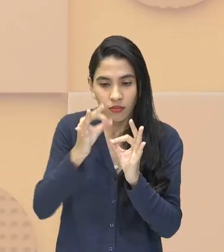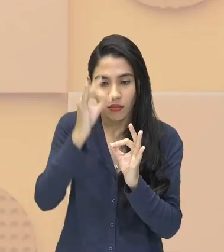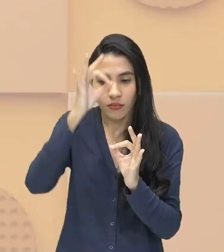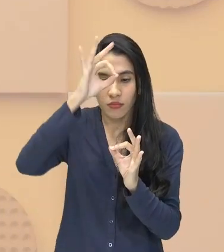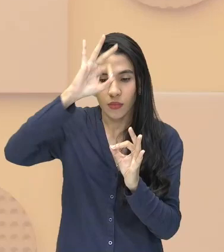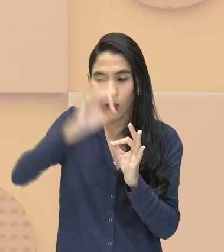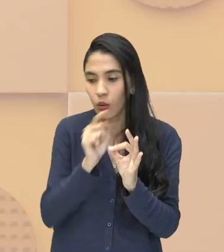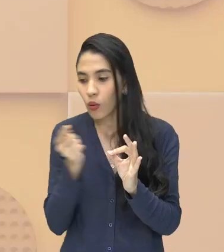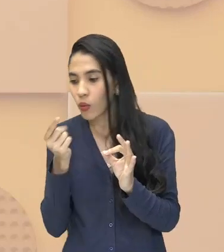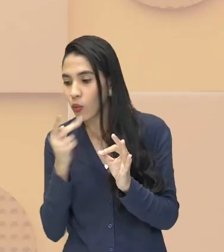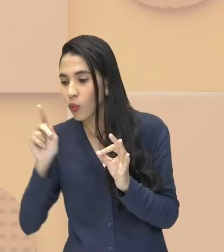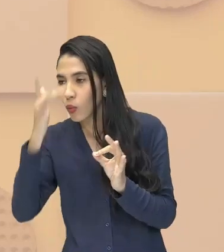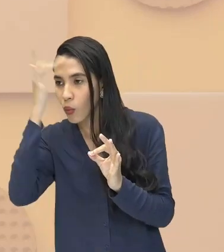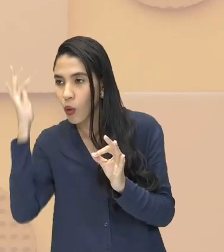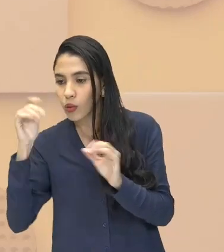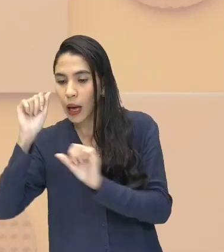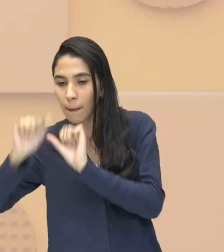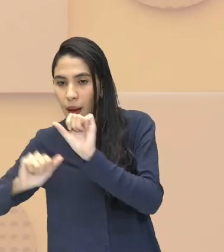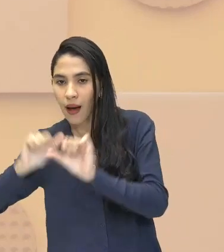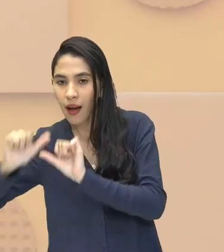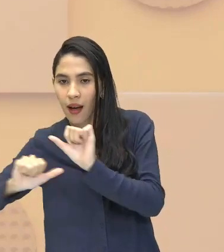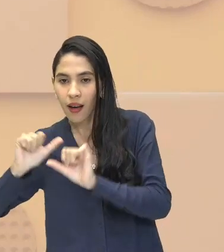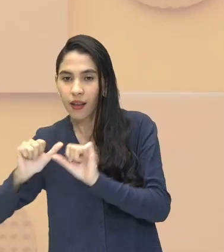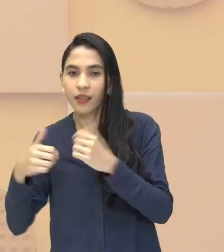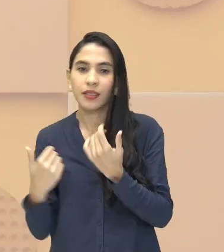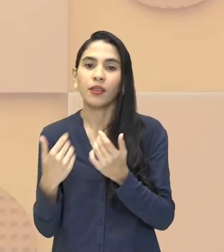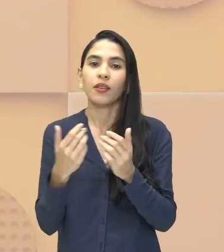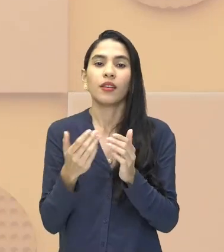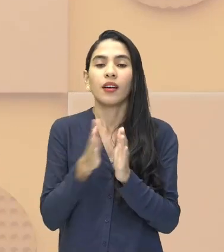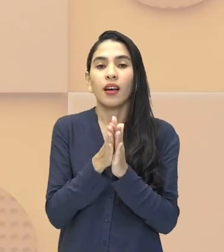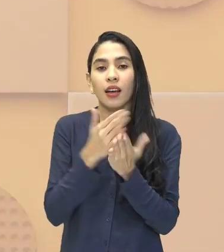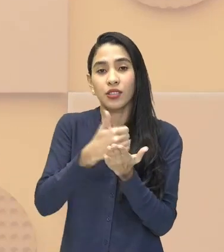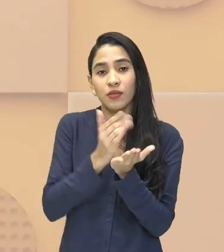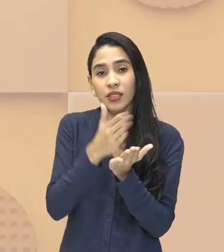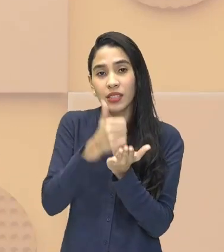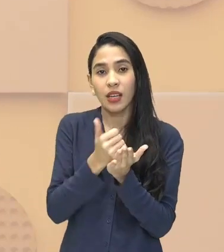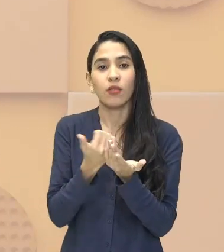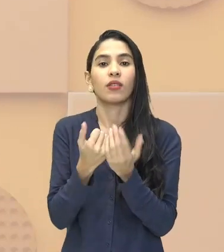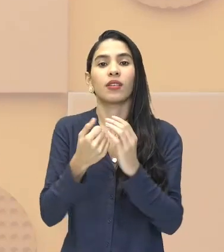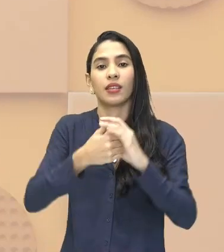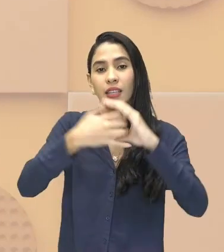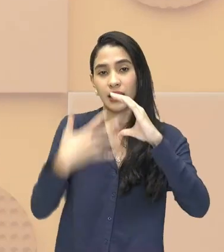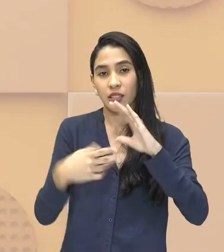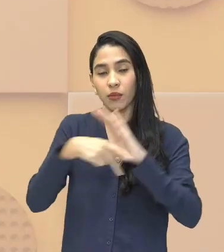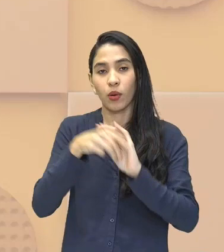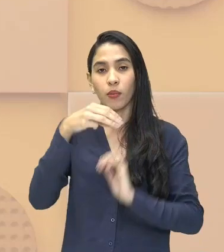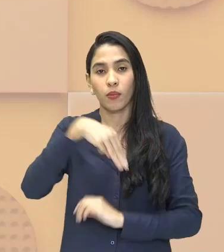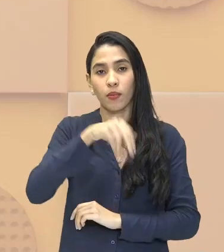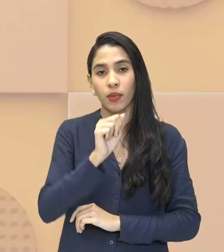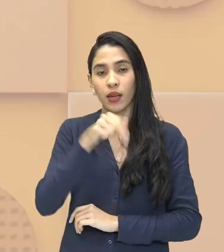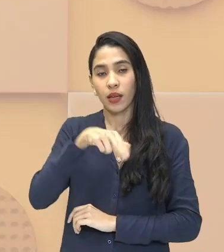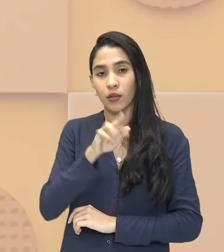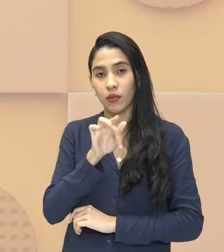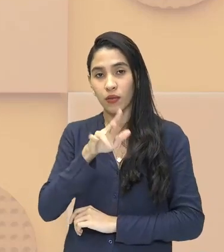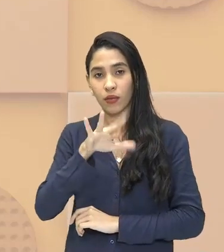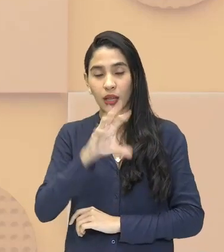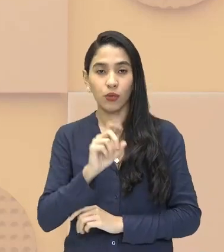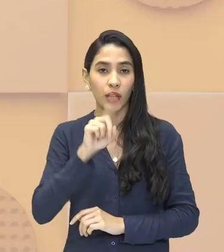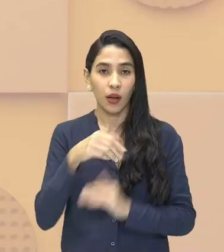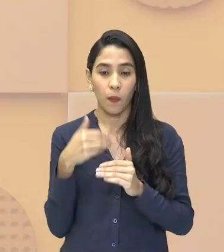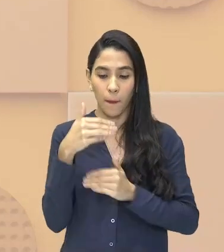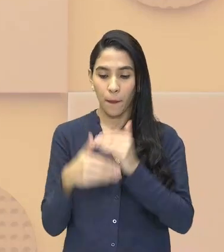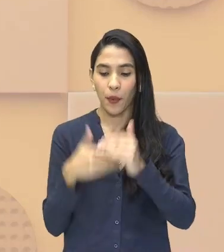função de enrolar o fio. Então, essa divisão do trabalho, ela vai ser uma característica da manufatura, que é justamente o processo